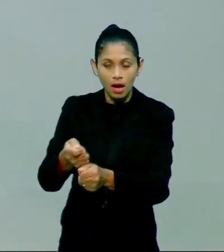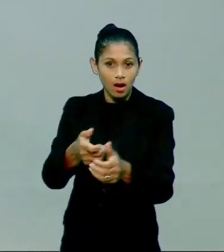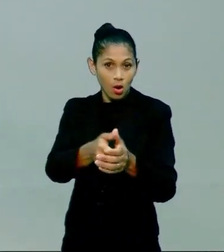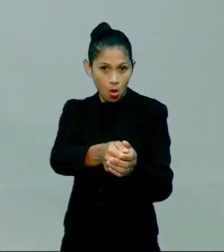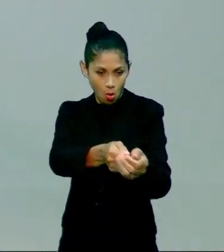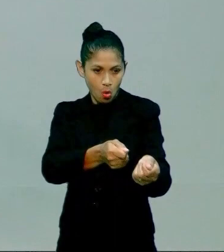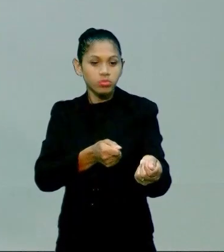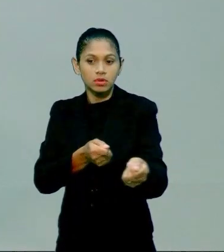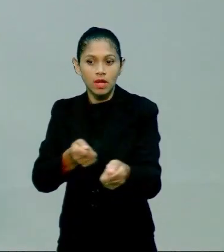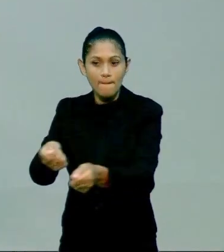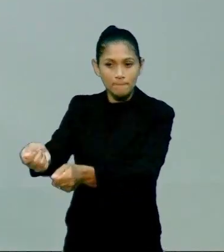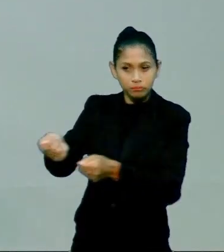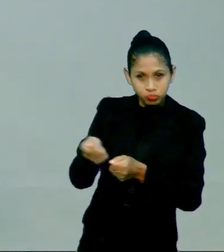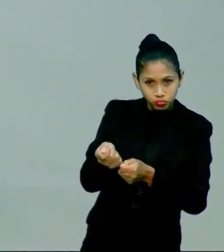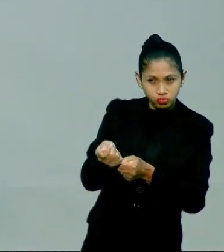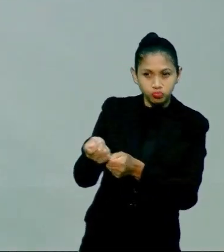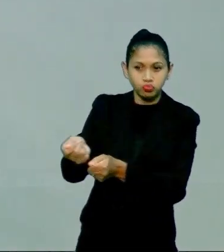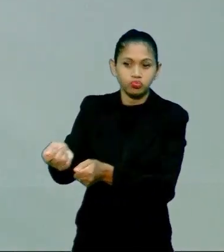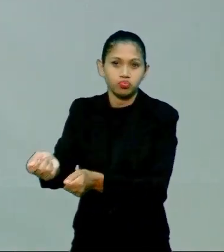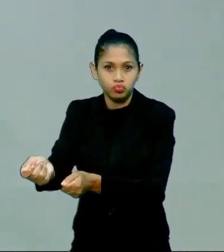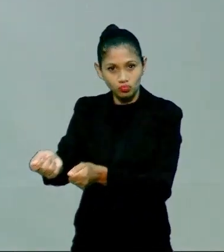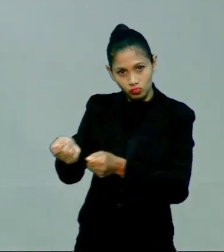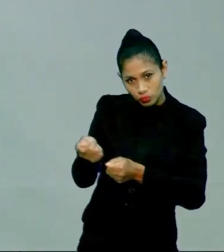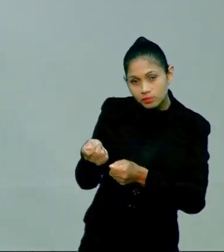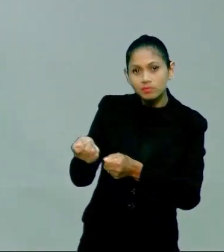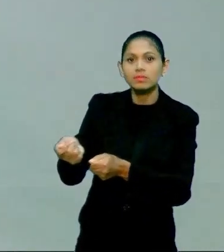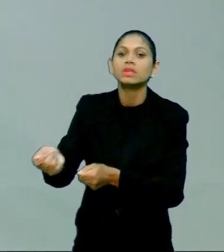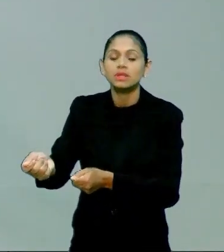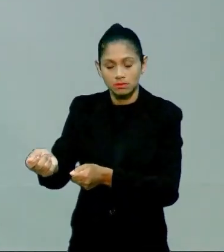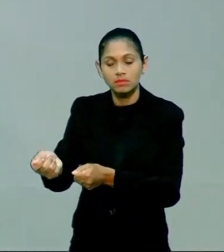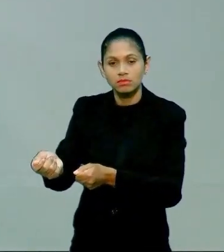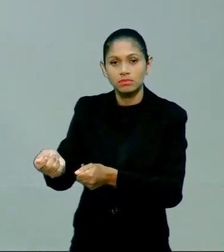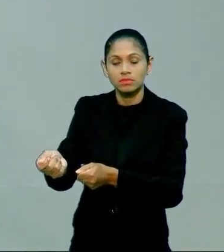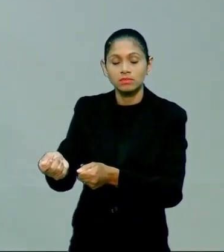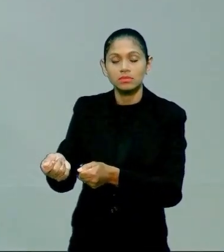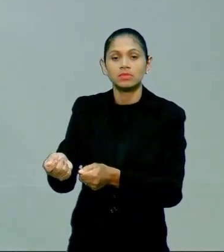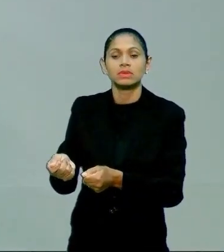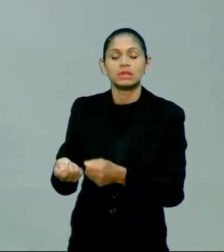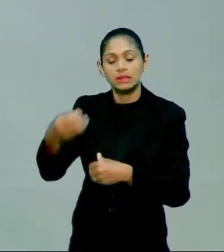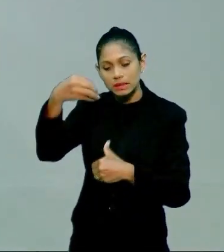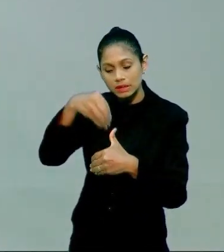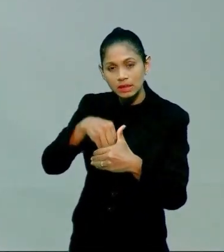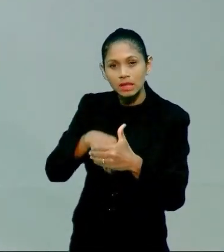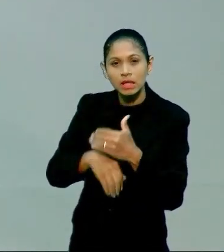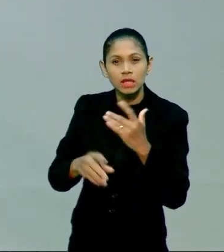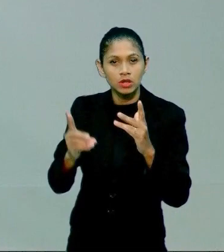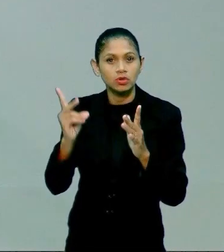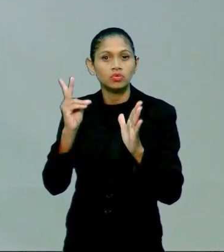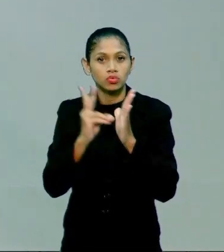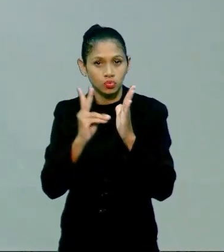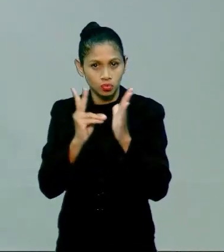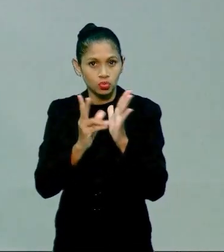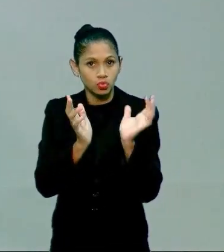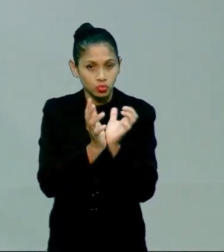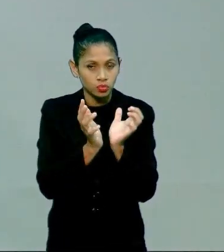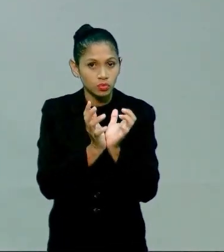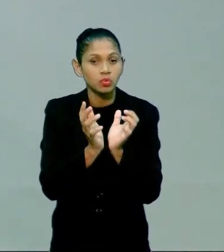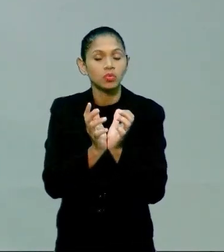Sim, nesse conceito de puxar, trabalho de força, essa competição dentro dos grupos indígenas isso é muito presente e a gente acaba